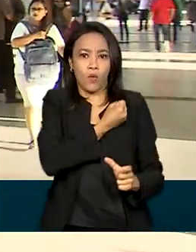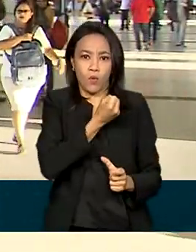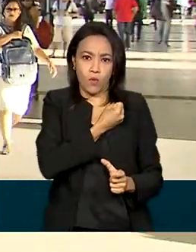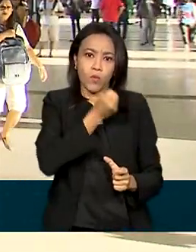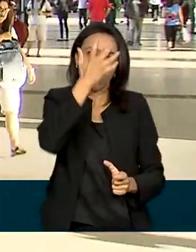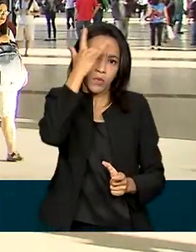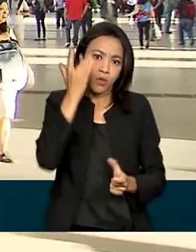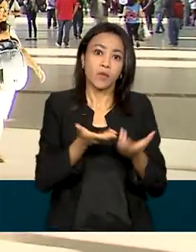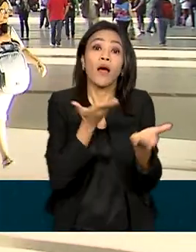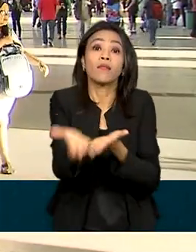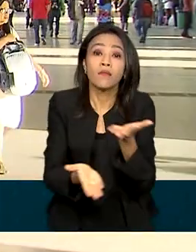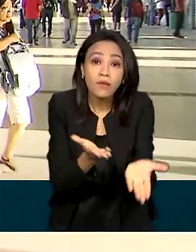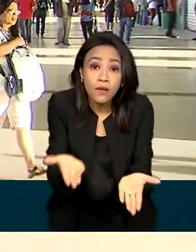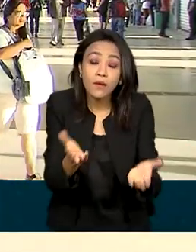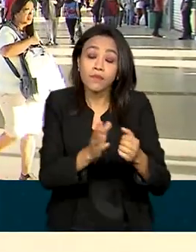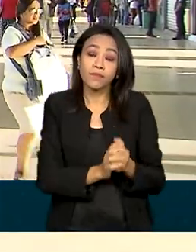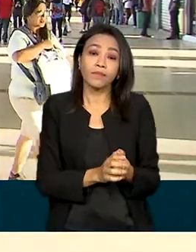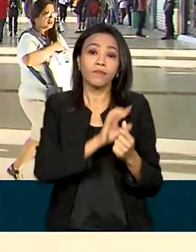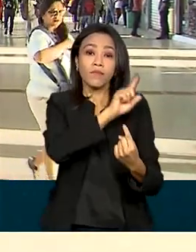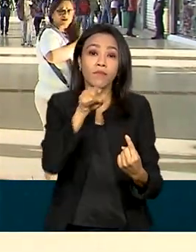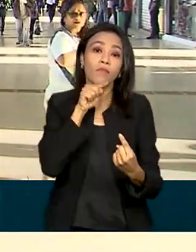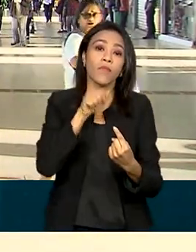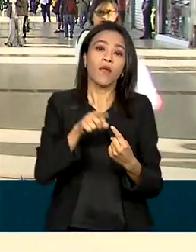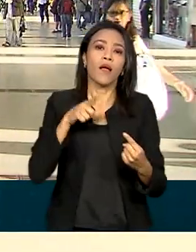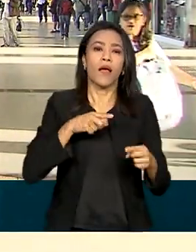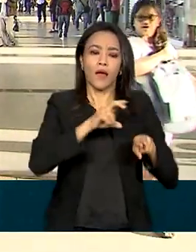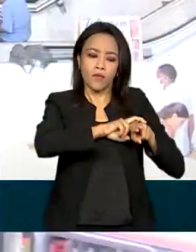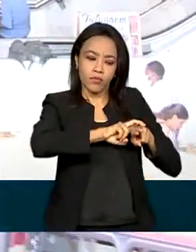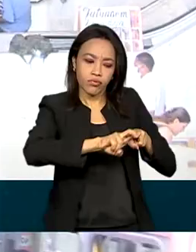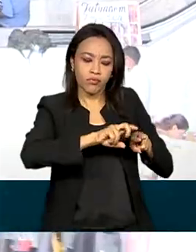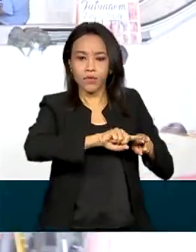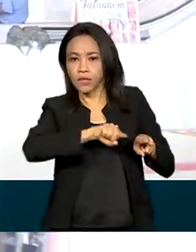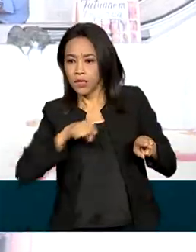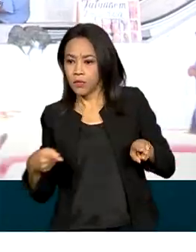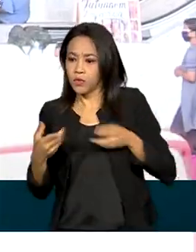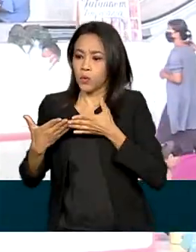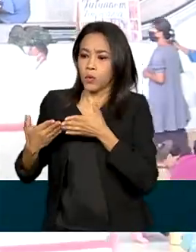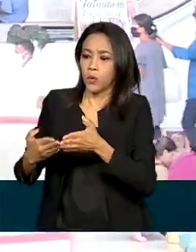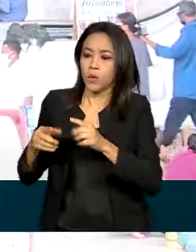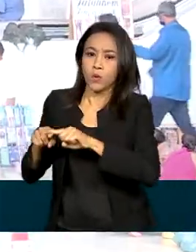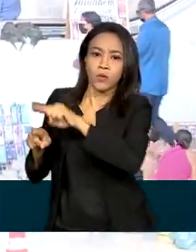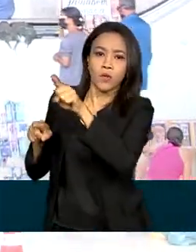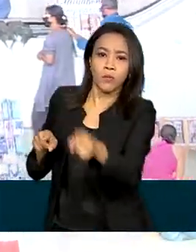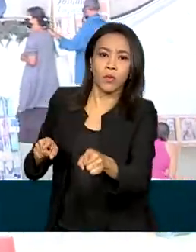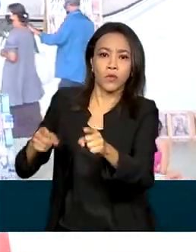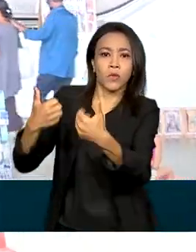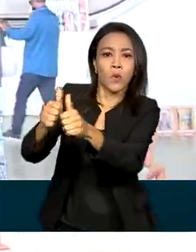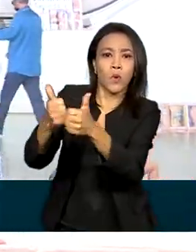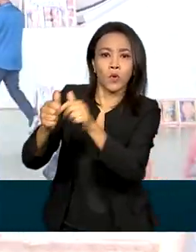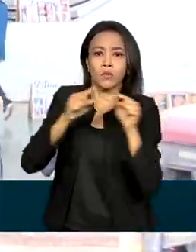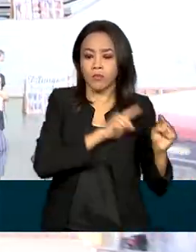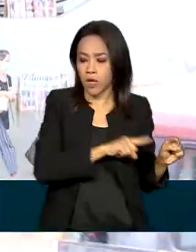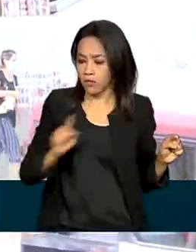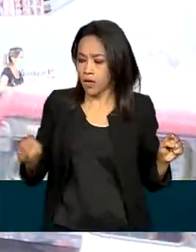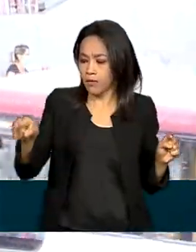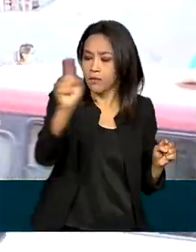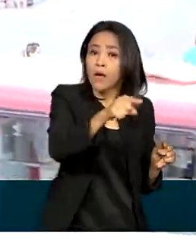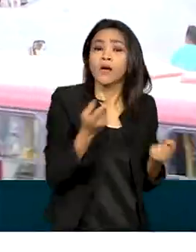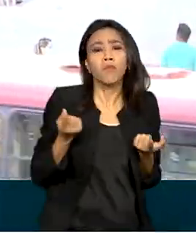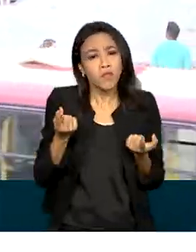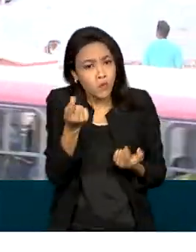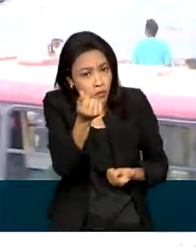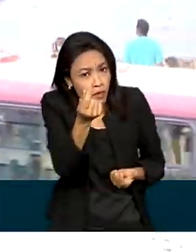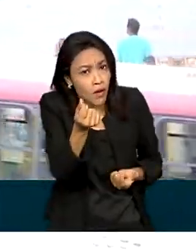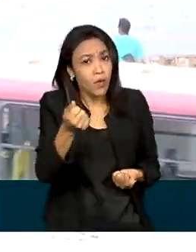intenção é integrar os tipos de transporte, rodoviário e ferroviário, com preços mais excessivos e aumento dos padrões